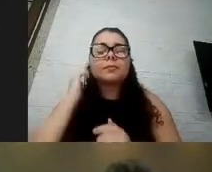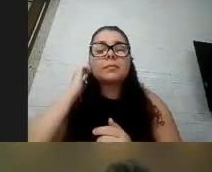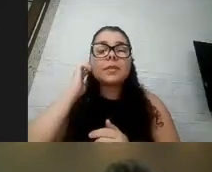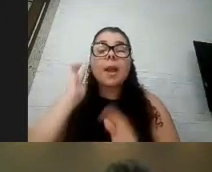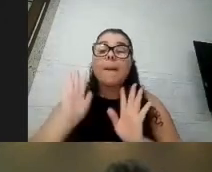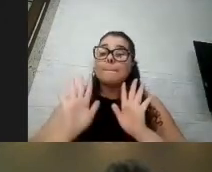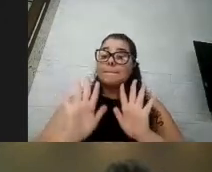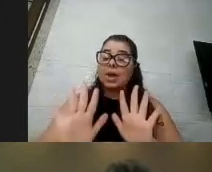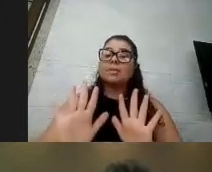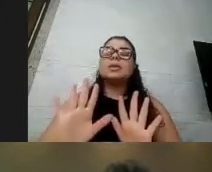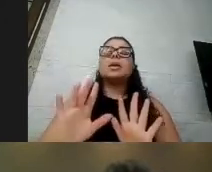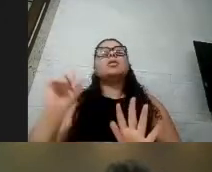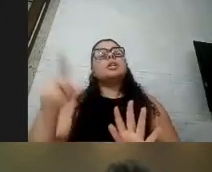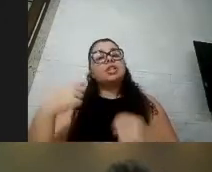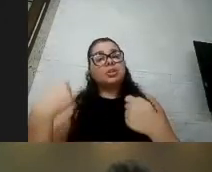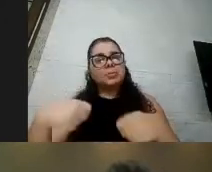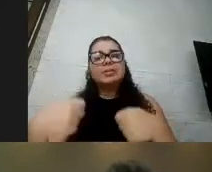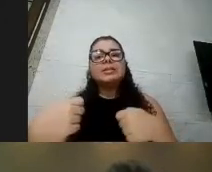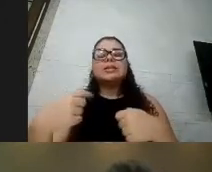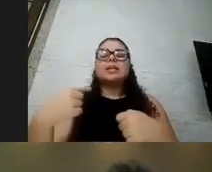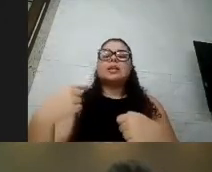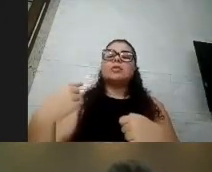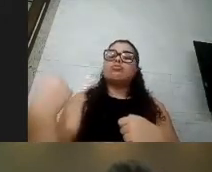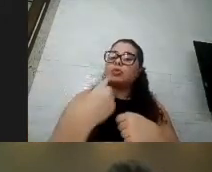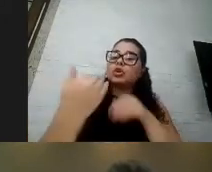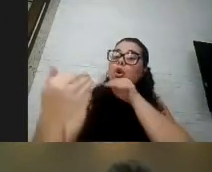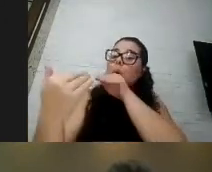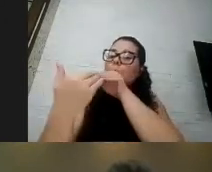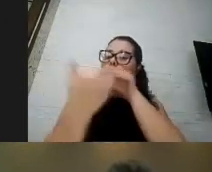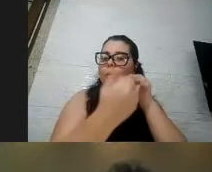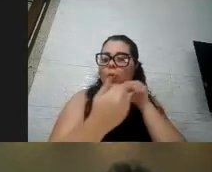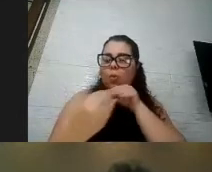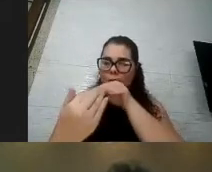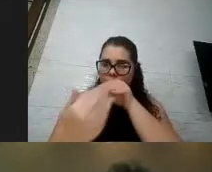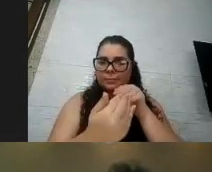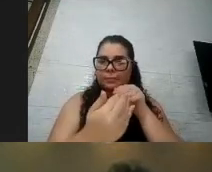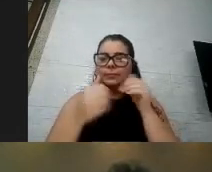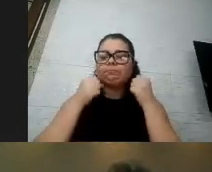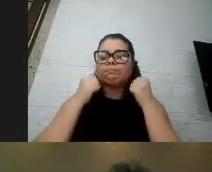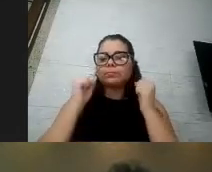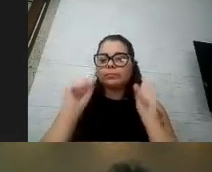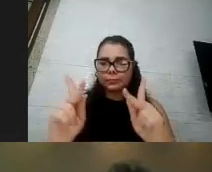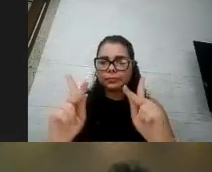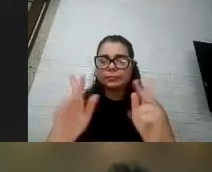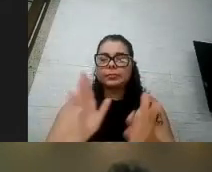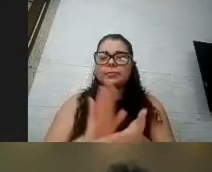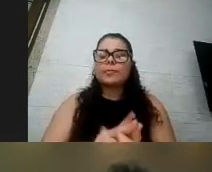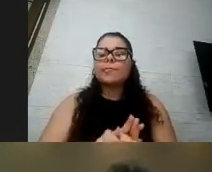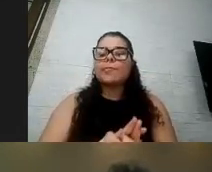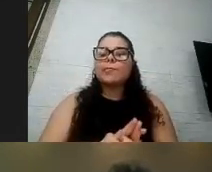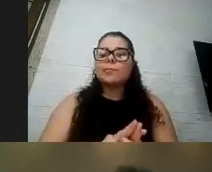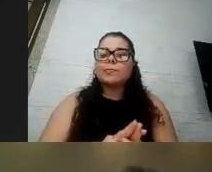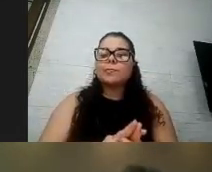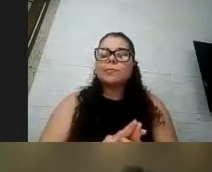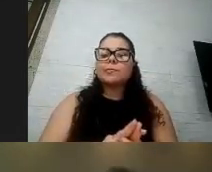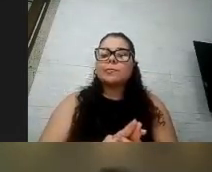também precisa garantir que essa contrapartida seja possível e não quer impedir a participação de ninguém. Então,